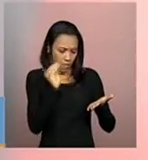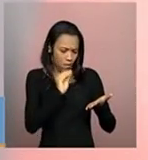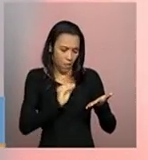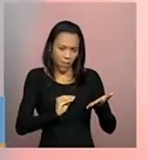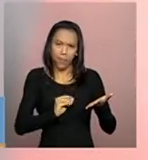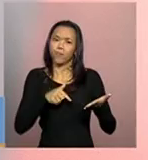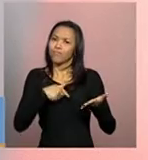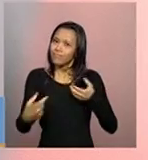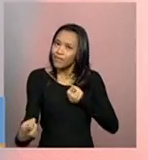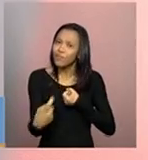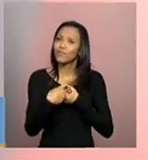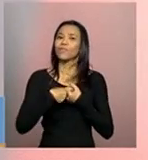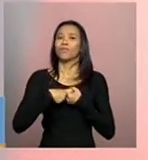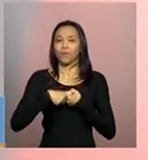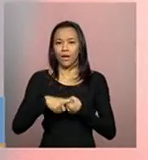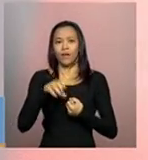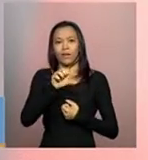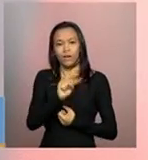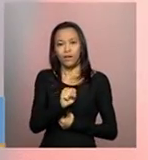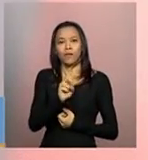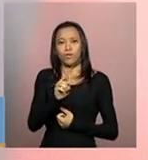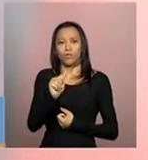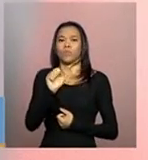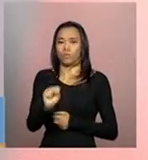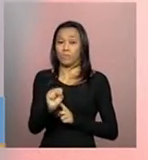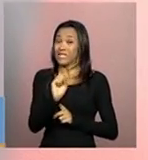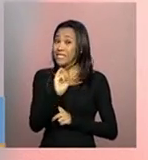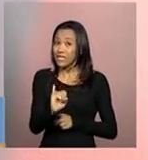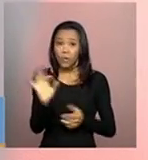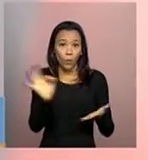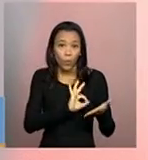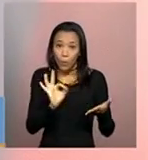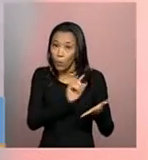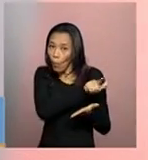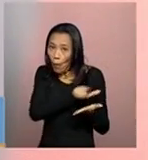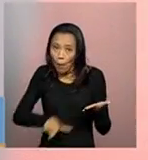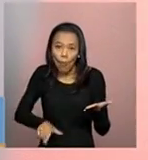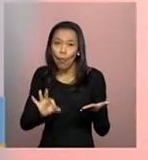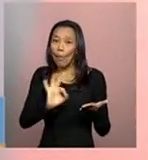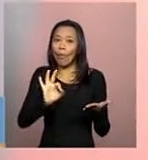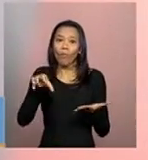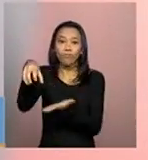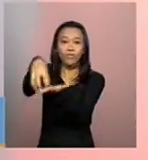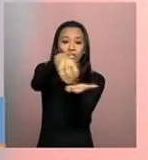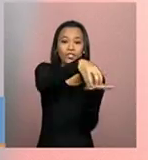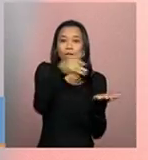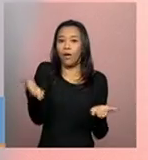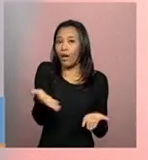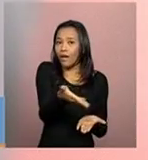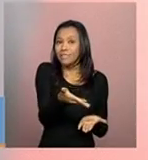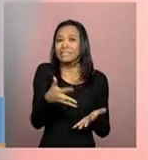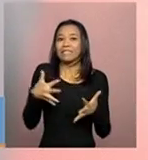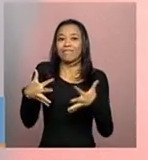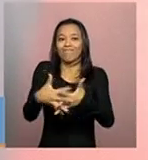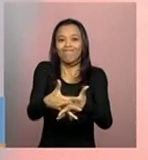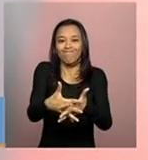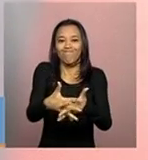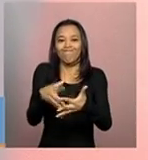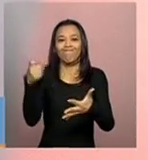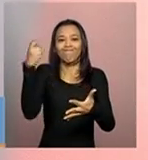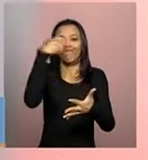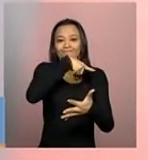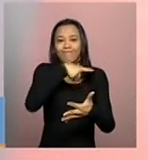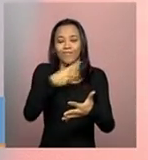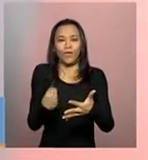Único de Assistência Social. Se ela não está no cadastro, ela, então, ali já pode ter algum impedimento, por exemplo,